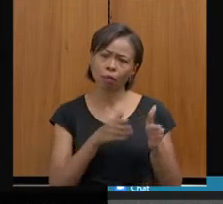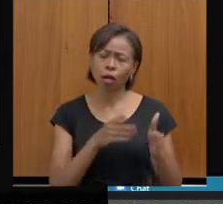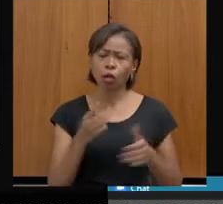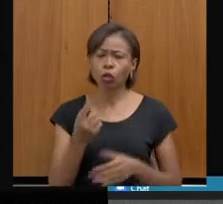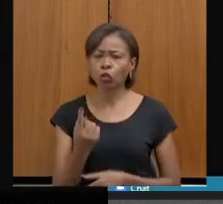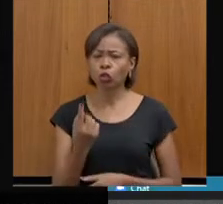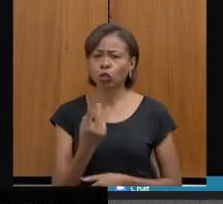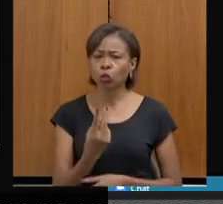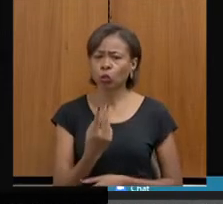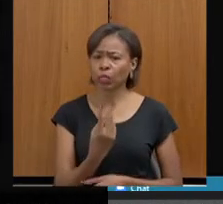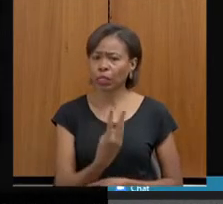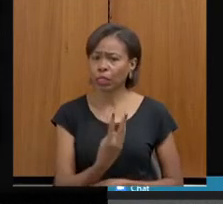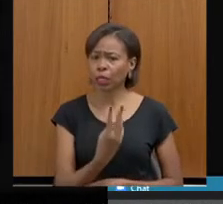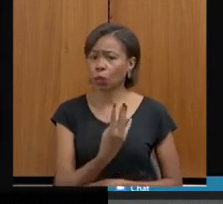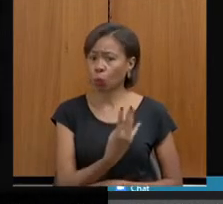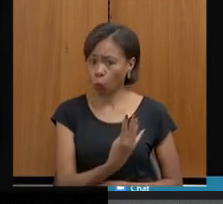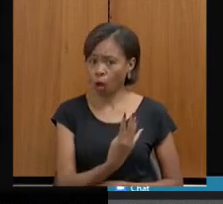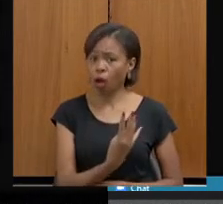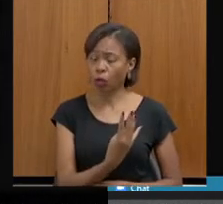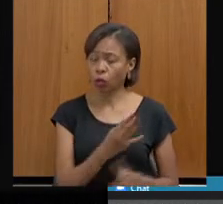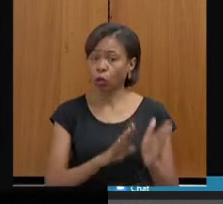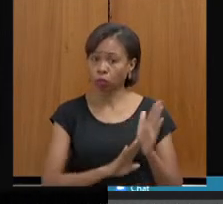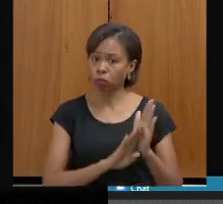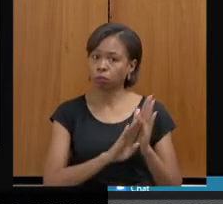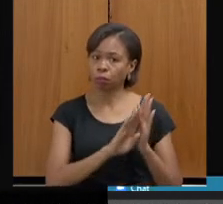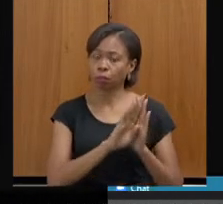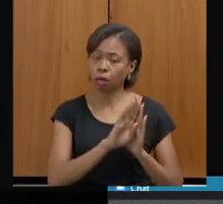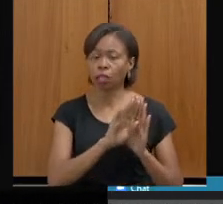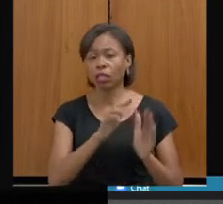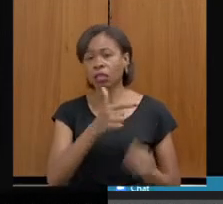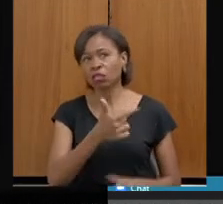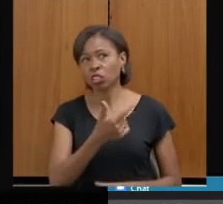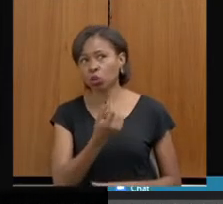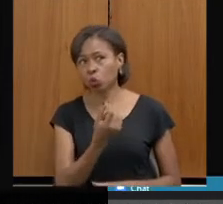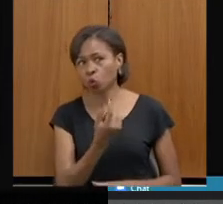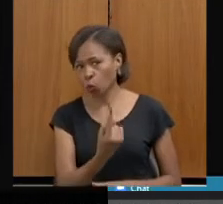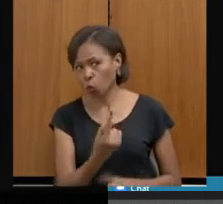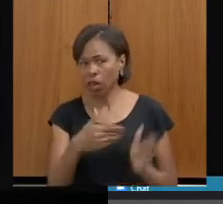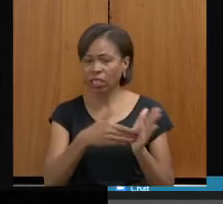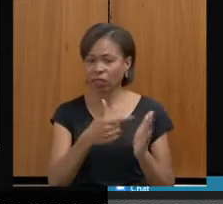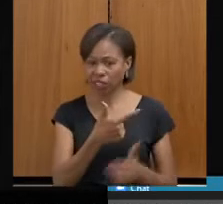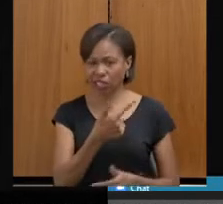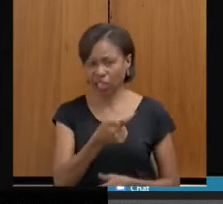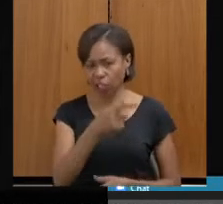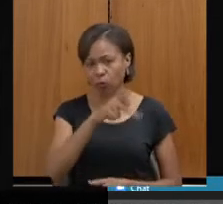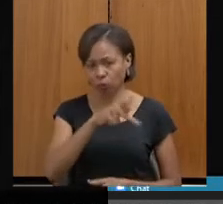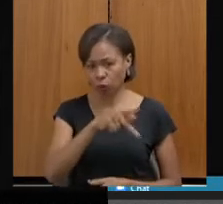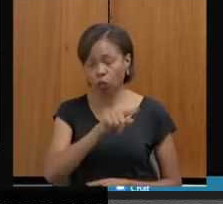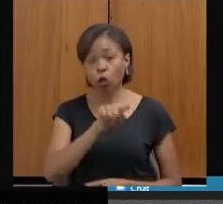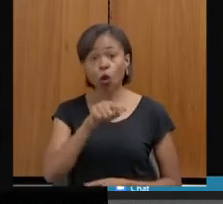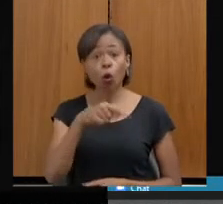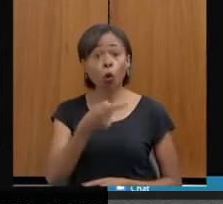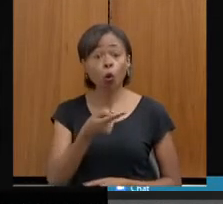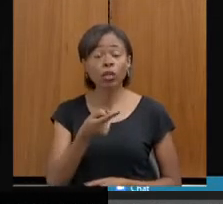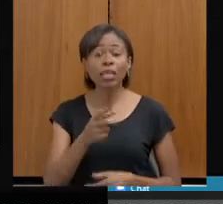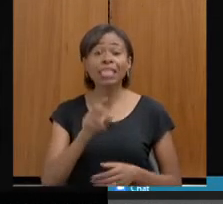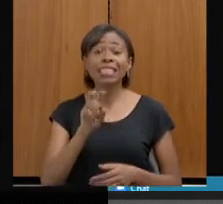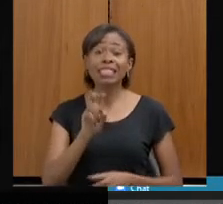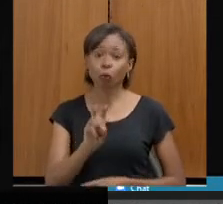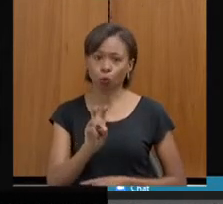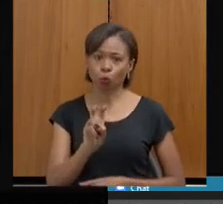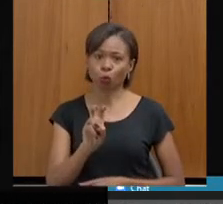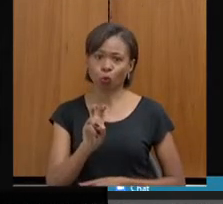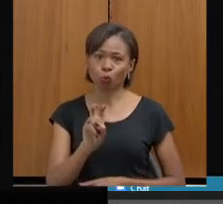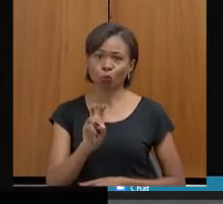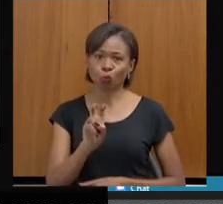nível 3, nível 4, que é aquela que alcança soma entre 21 e 27 pontos, e uma DEAN nível 5 é aquela que